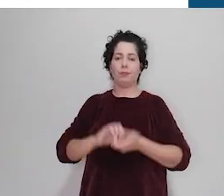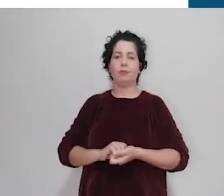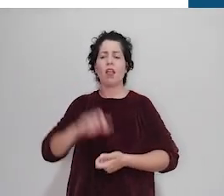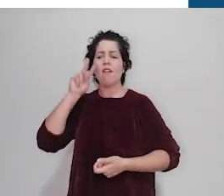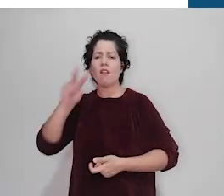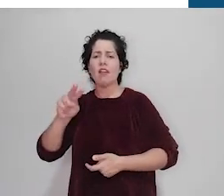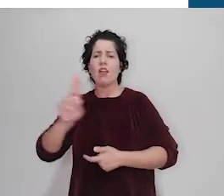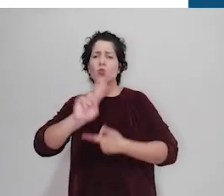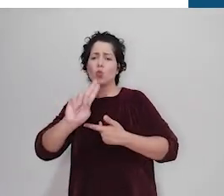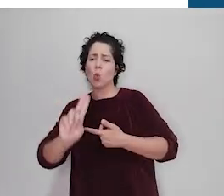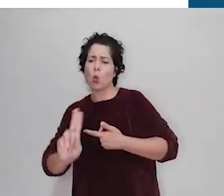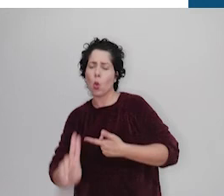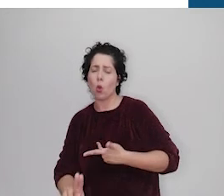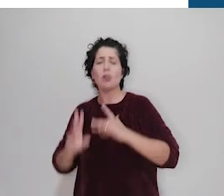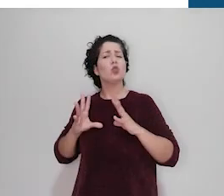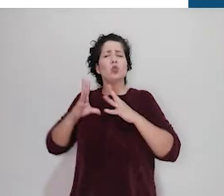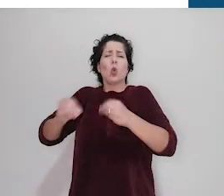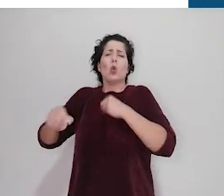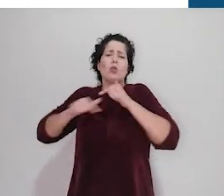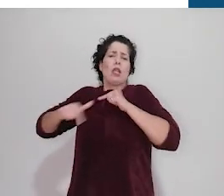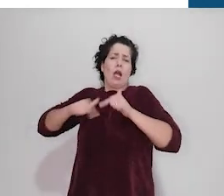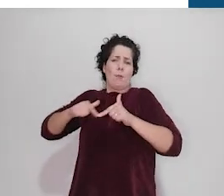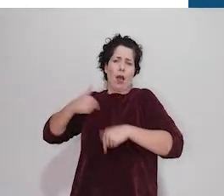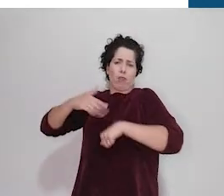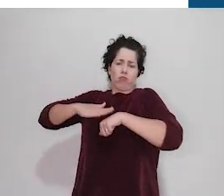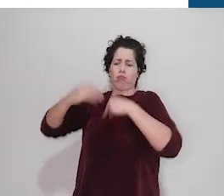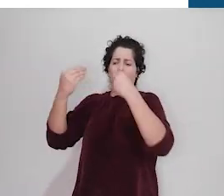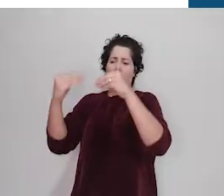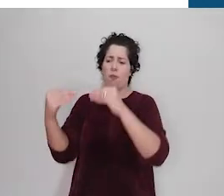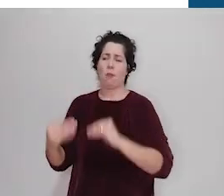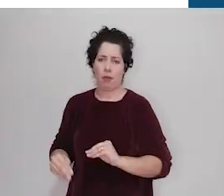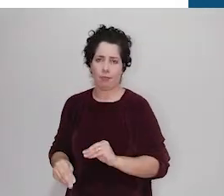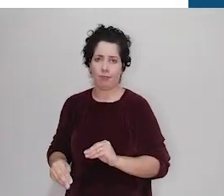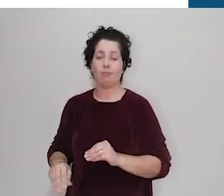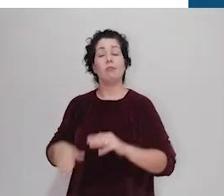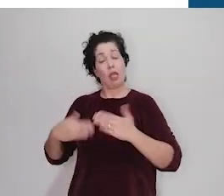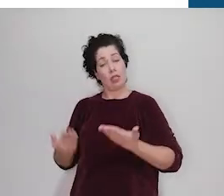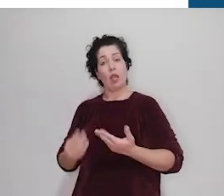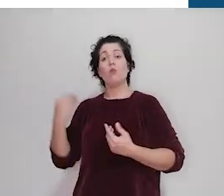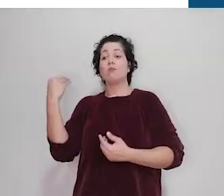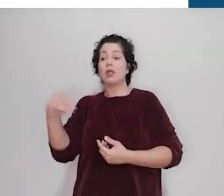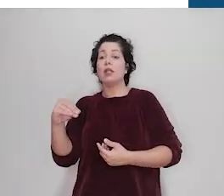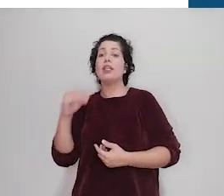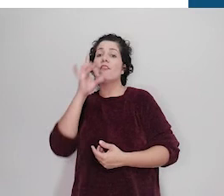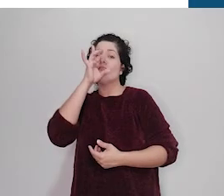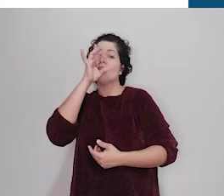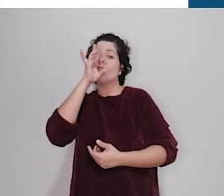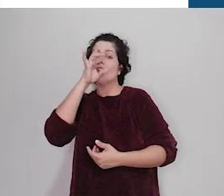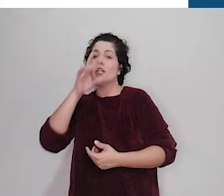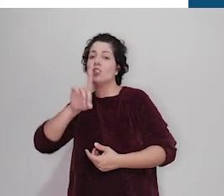Você vai ter acesso à lista de trabalhos que você submeteu Clique então no botão